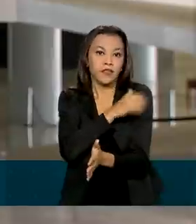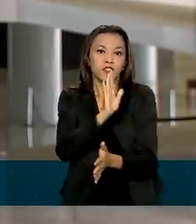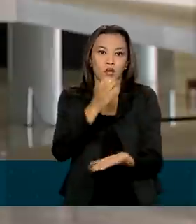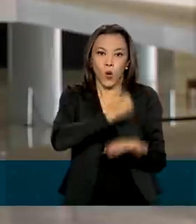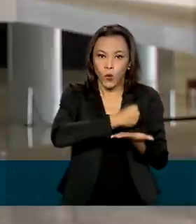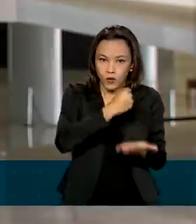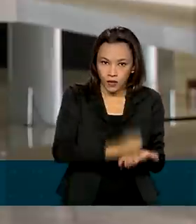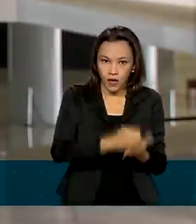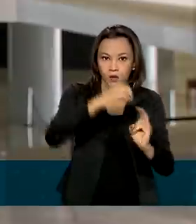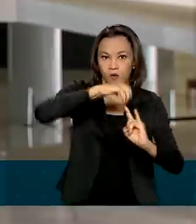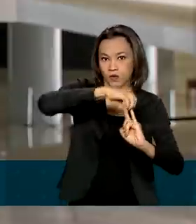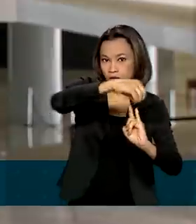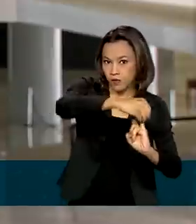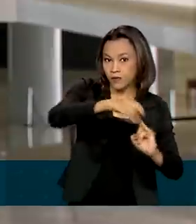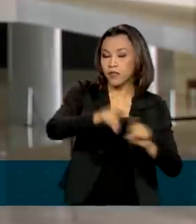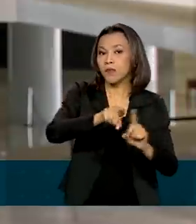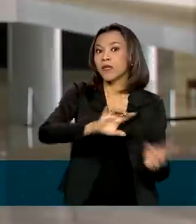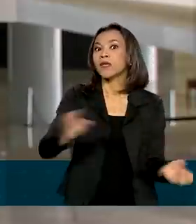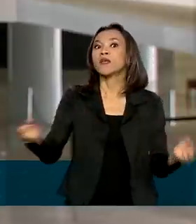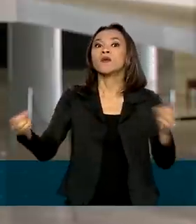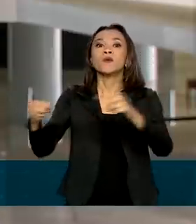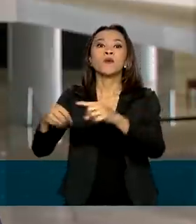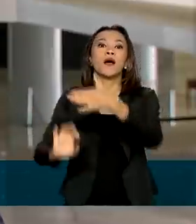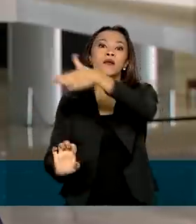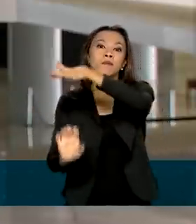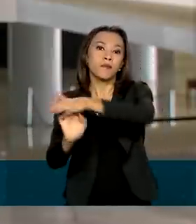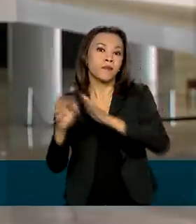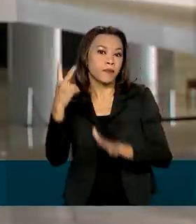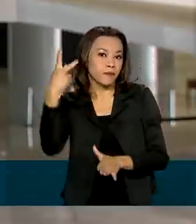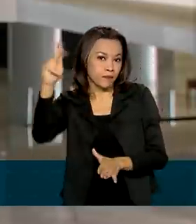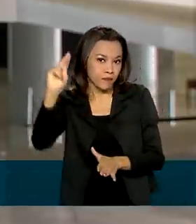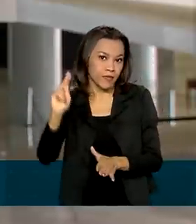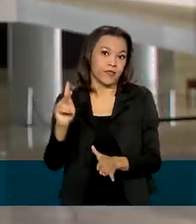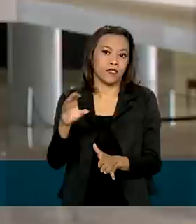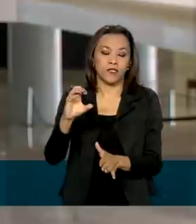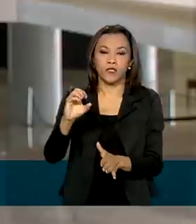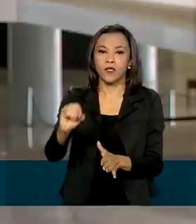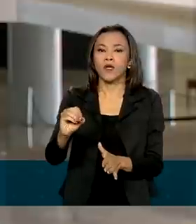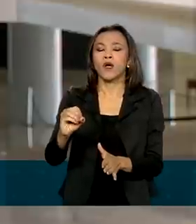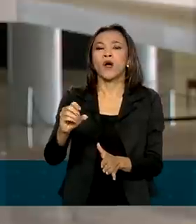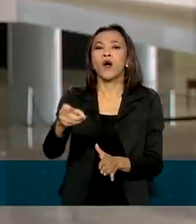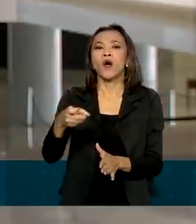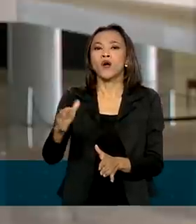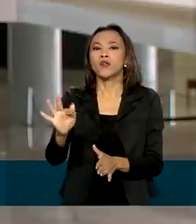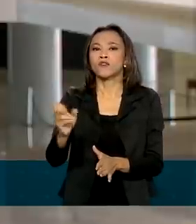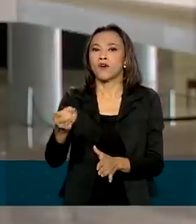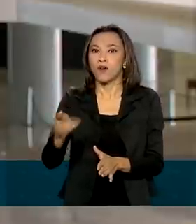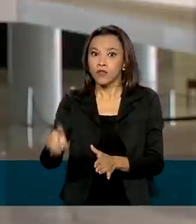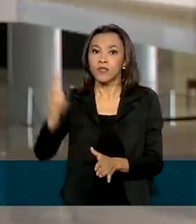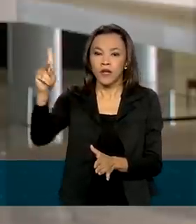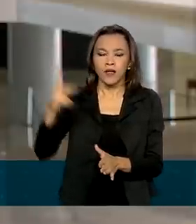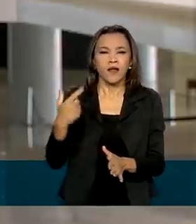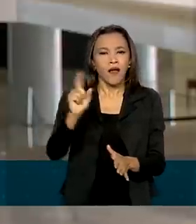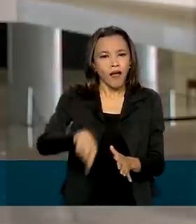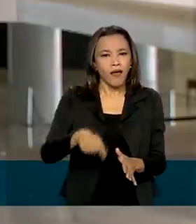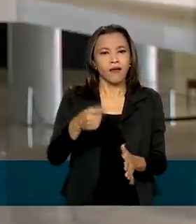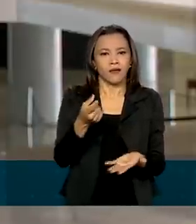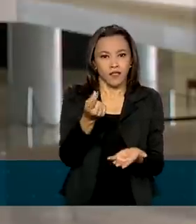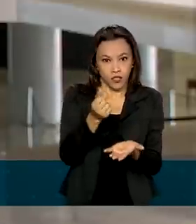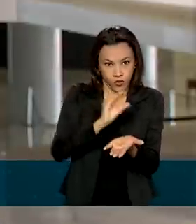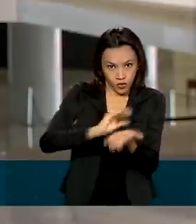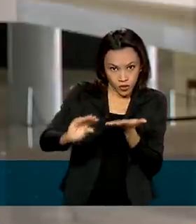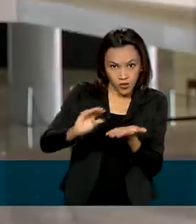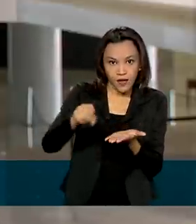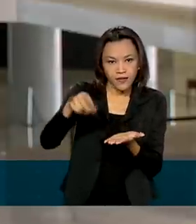Fundação Oswaldo Cruz e o Laboratório AstraZeneca. O dinheiro virá da emissão de títulos públicos. A vacina de